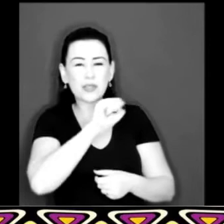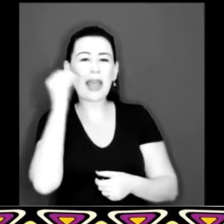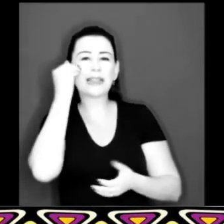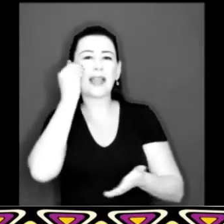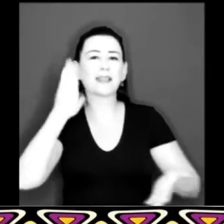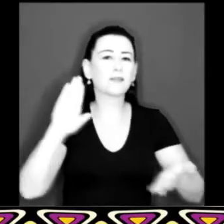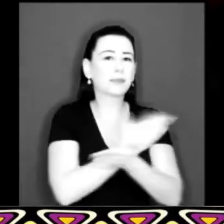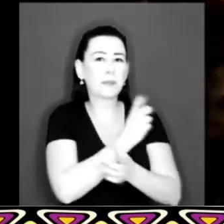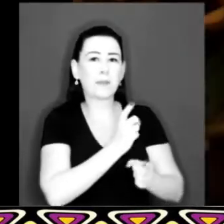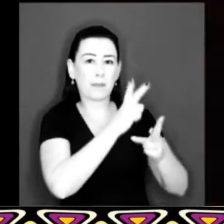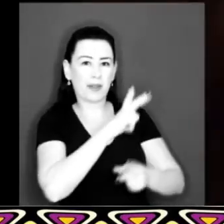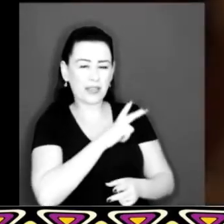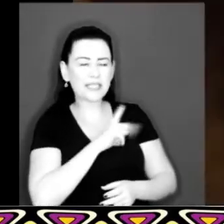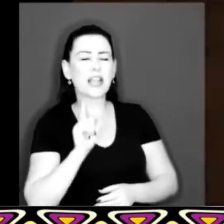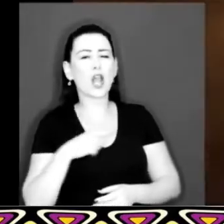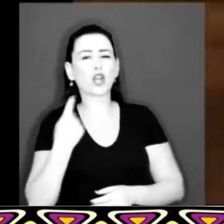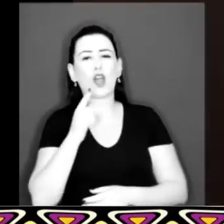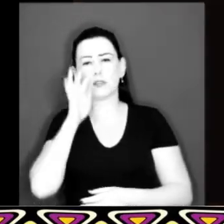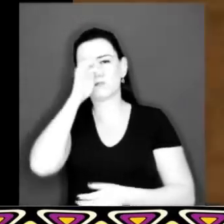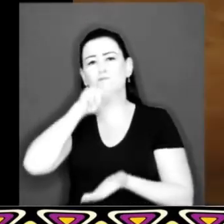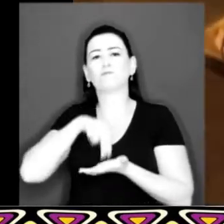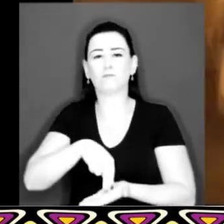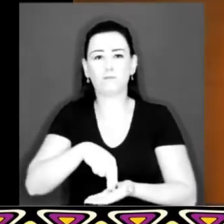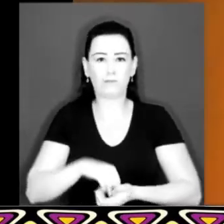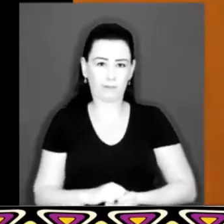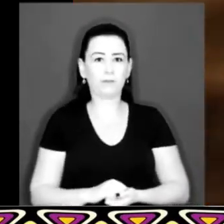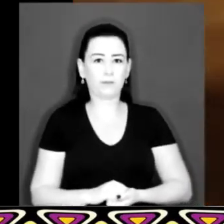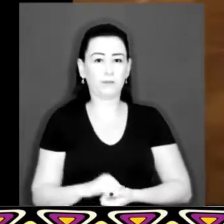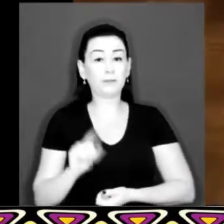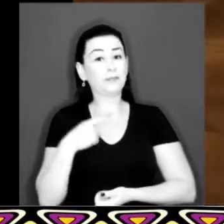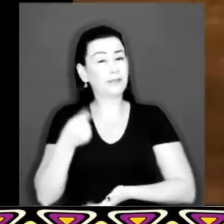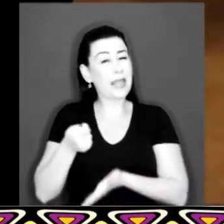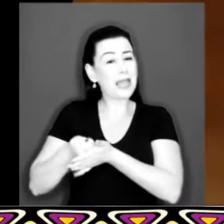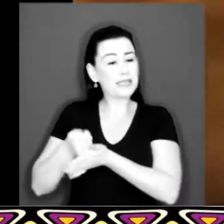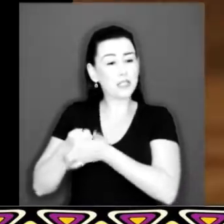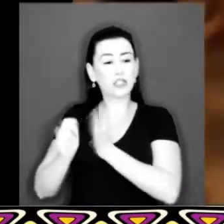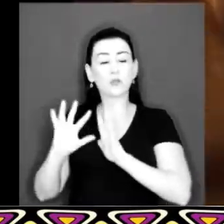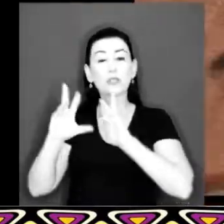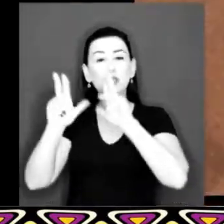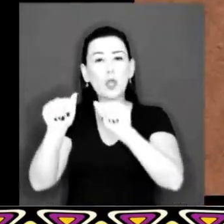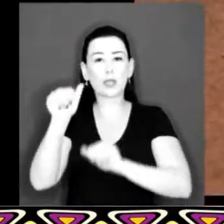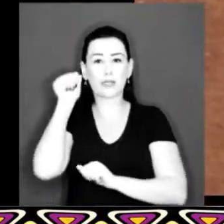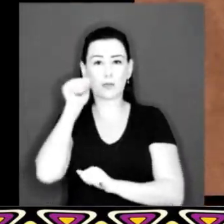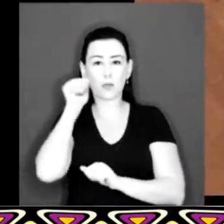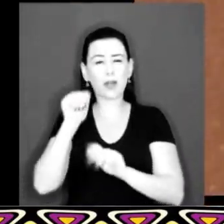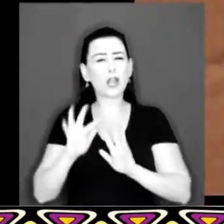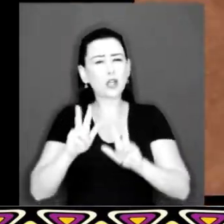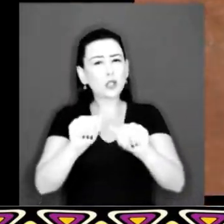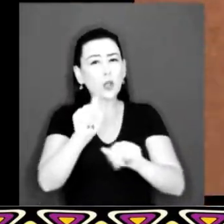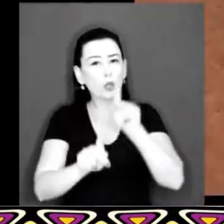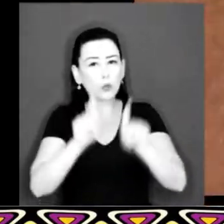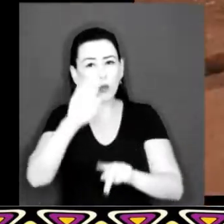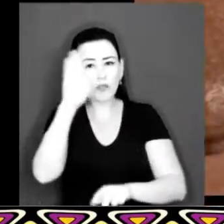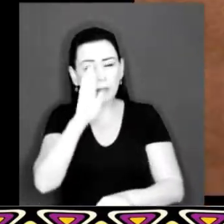privatização Exigimos que todas as mulheres Que todo o povo brasileiro Seja